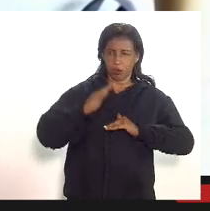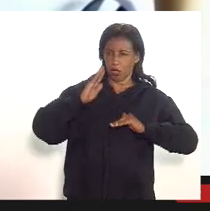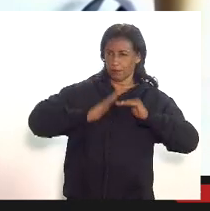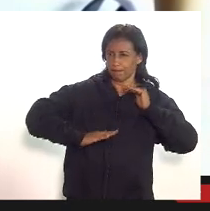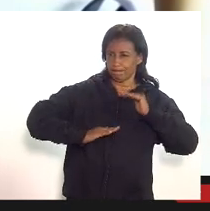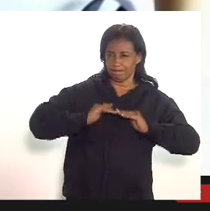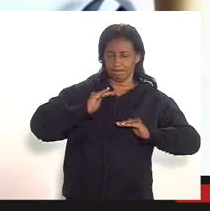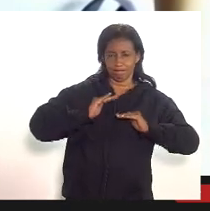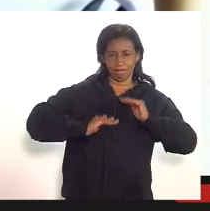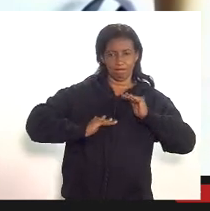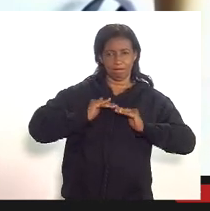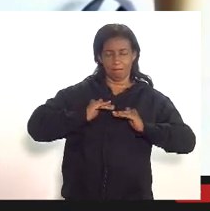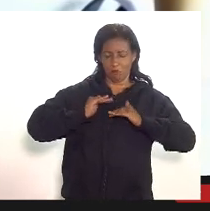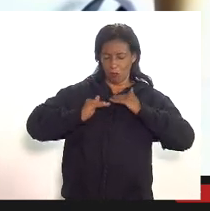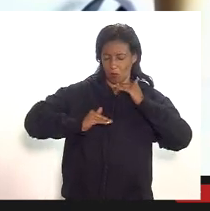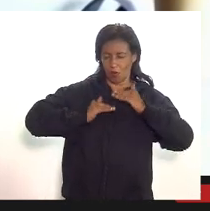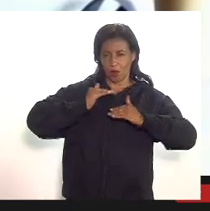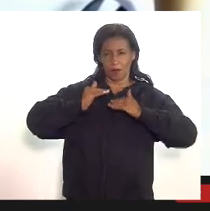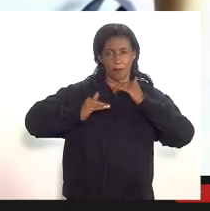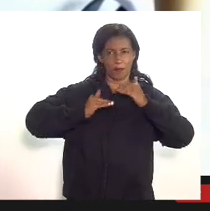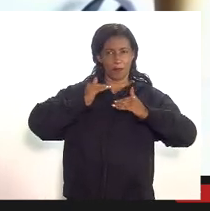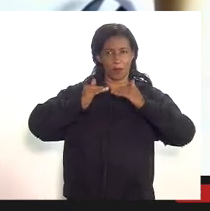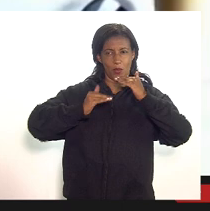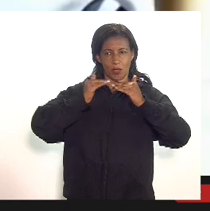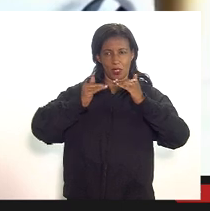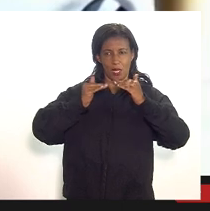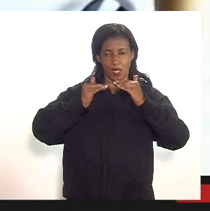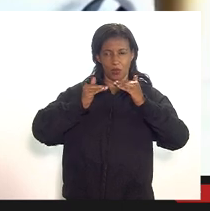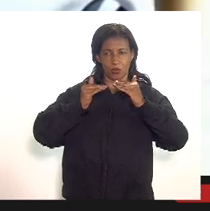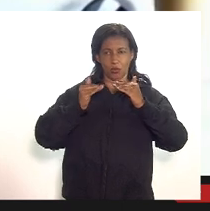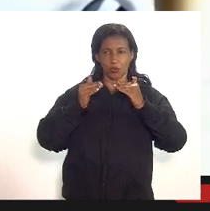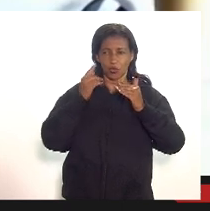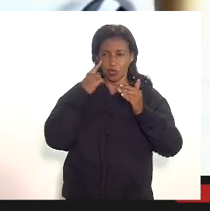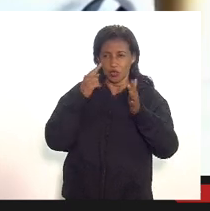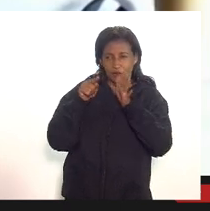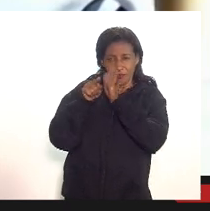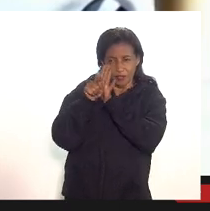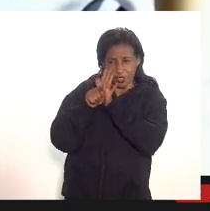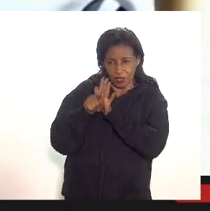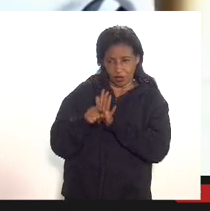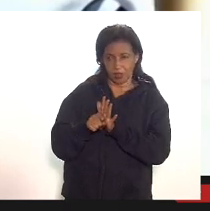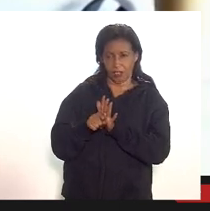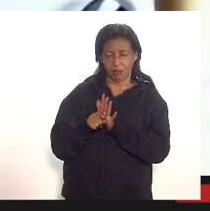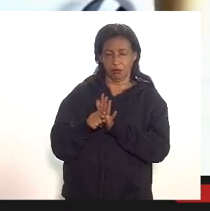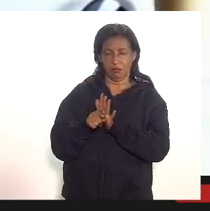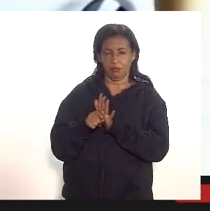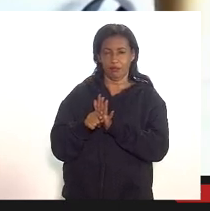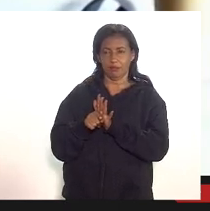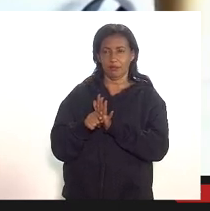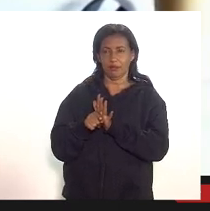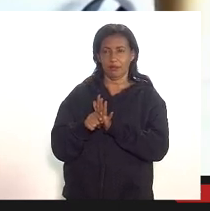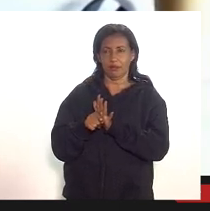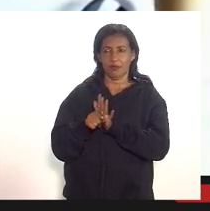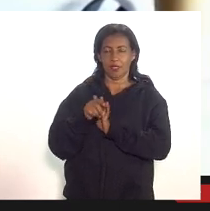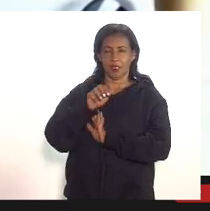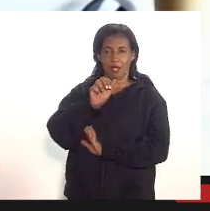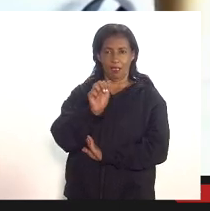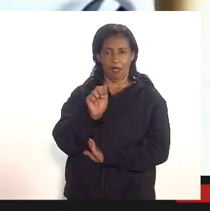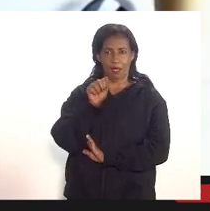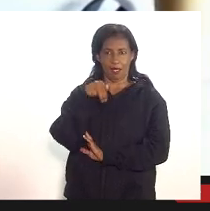processo de auditoria e fiscalização que a NP